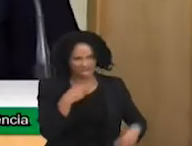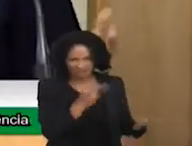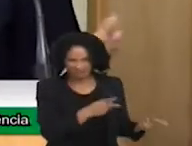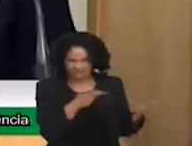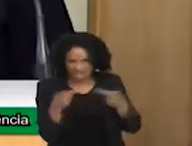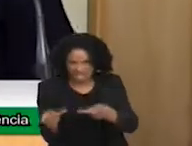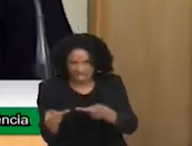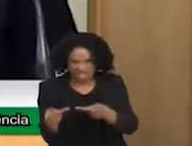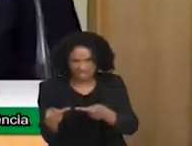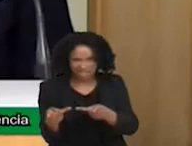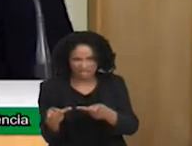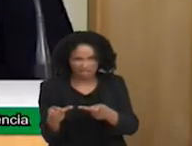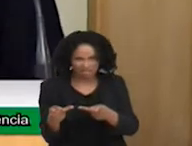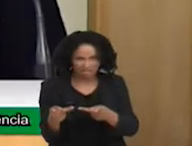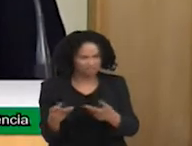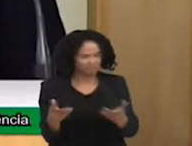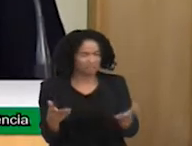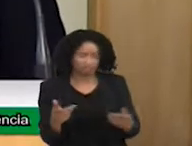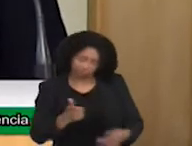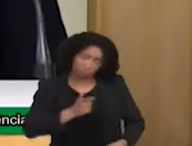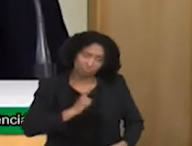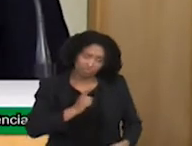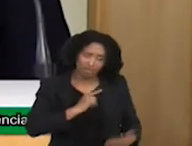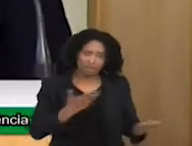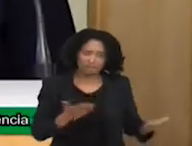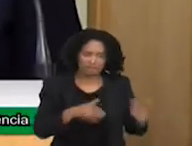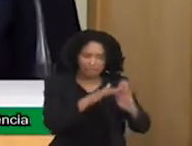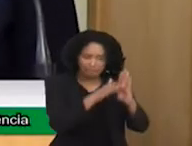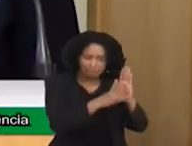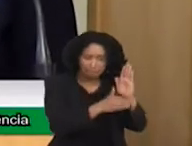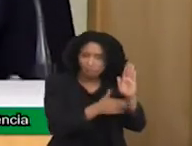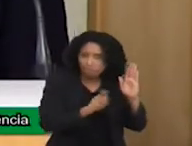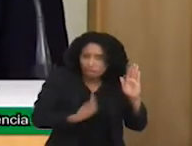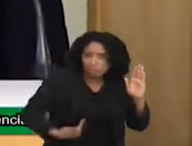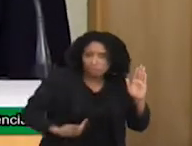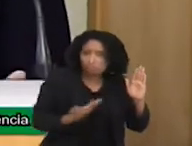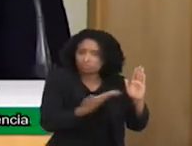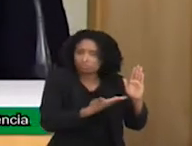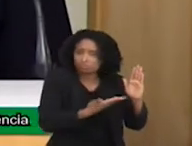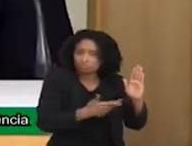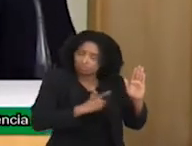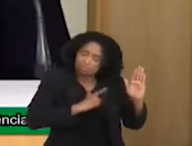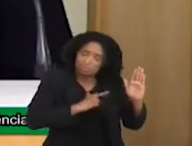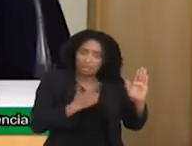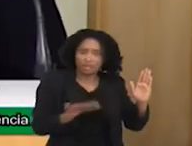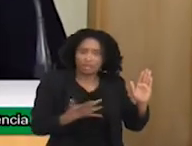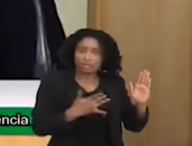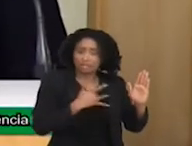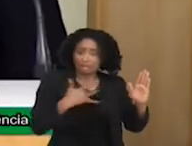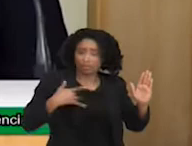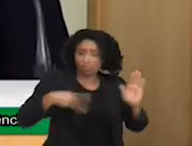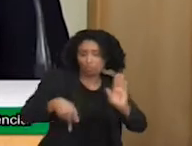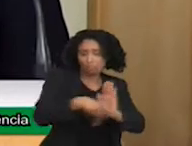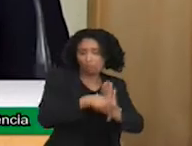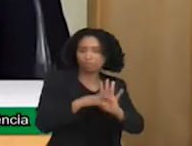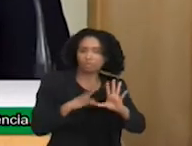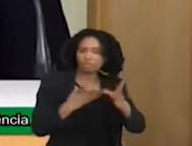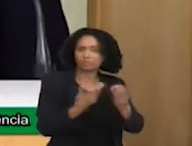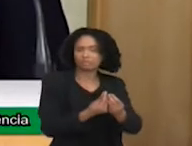Gente, a gente tem isso em políticas públicas já feita. Nós temos a saúde da família nas... Eles deveriam fazer isso.